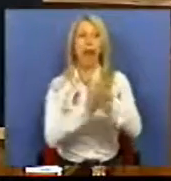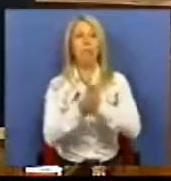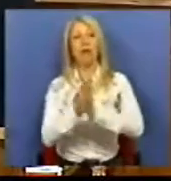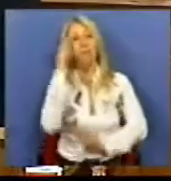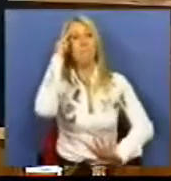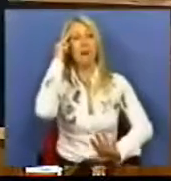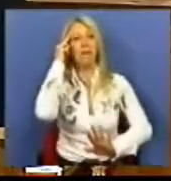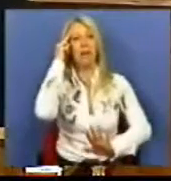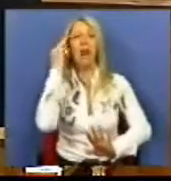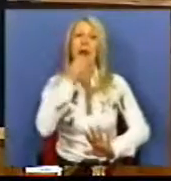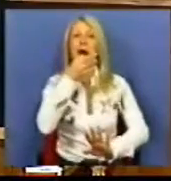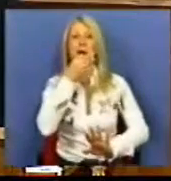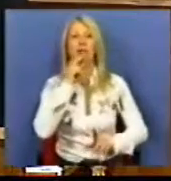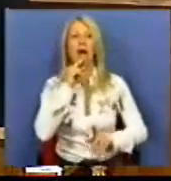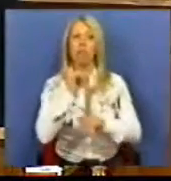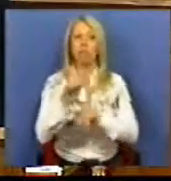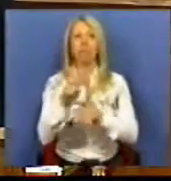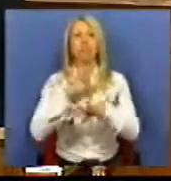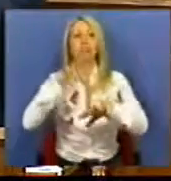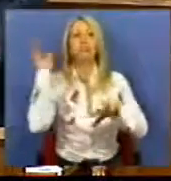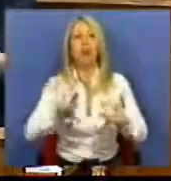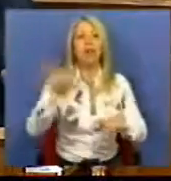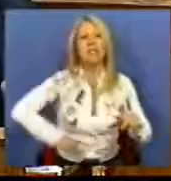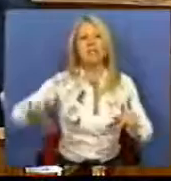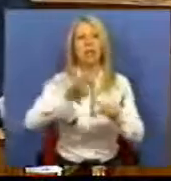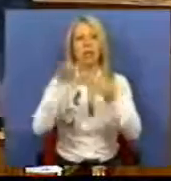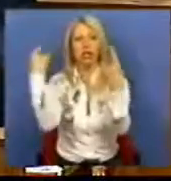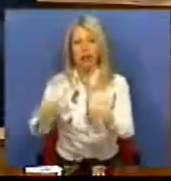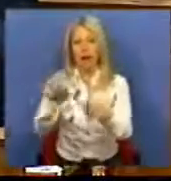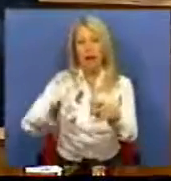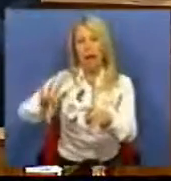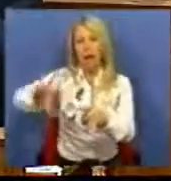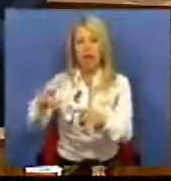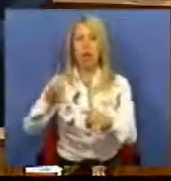em relação às situações que existem nessa região do país.